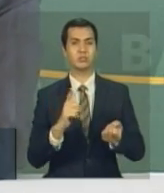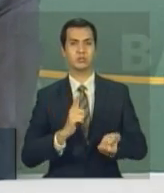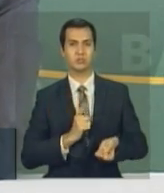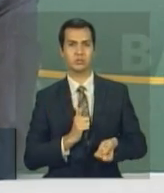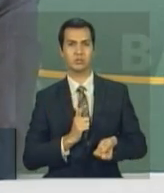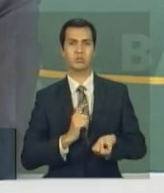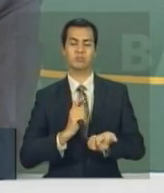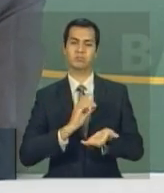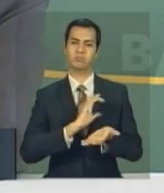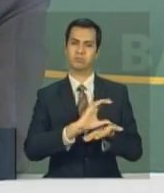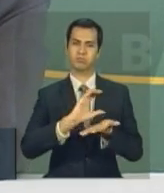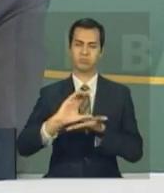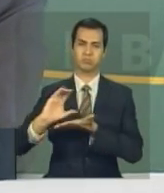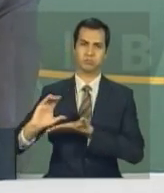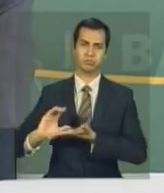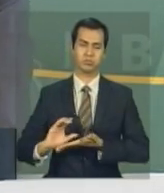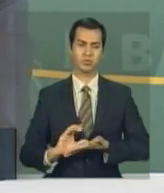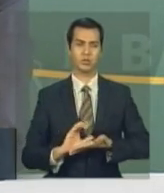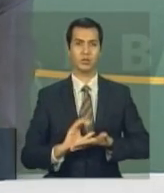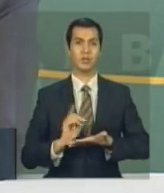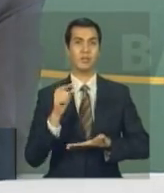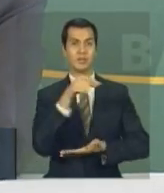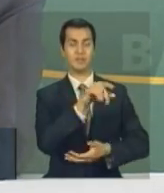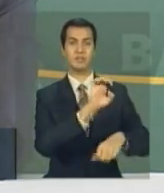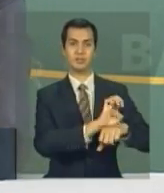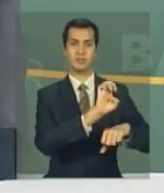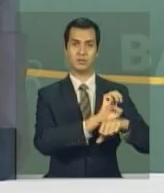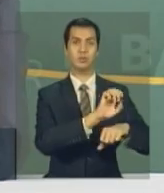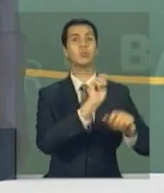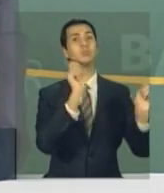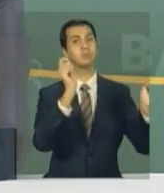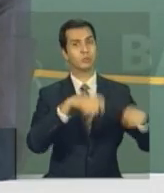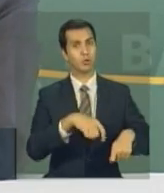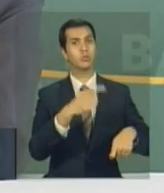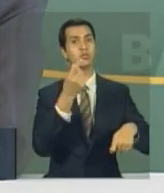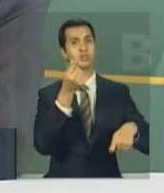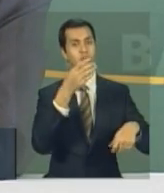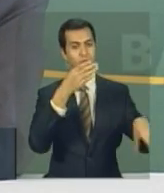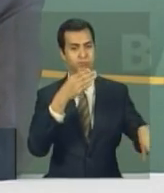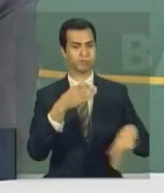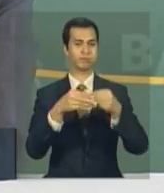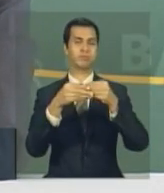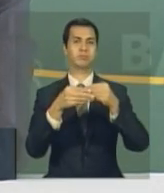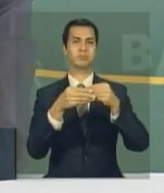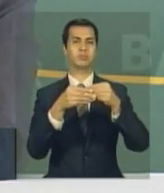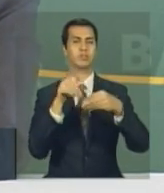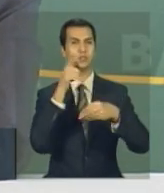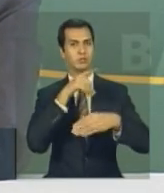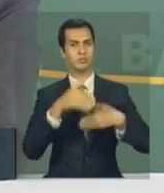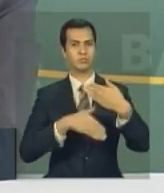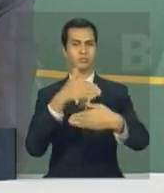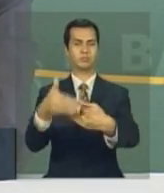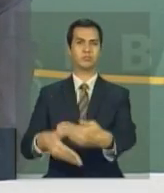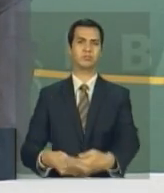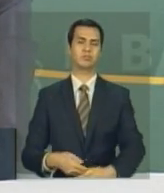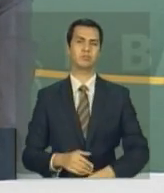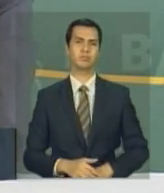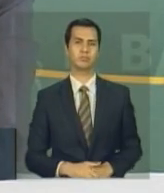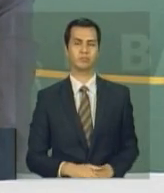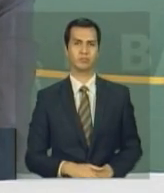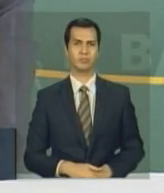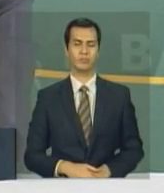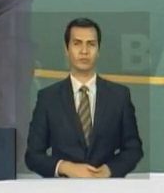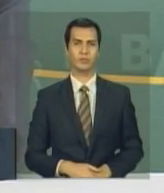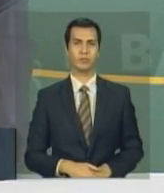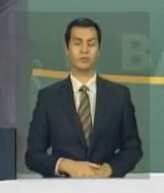2 ou 3, o Estado vai poder entrar com uma contrapartida para poder avançar naquela lista, de tal